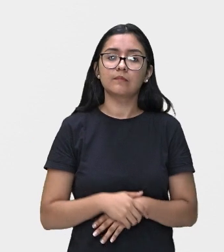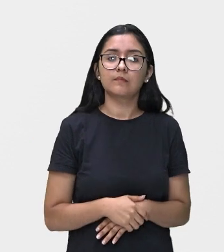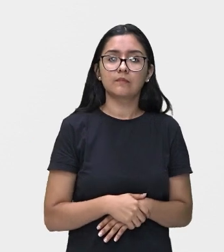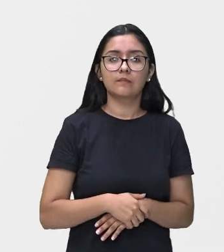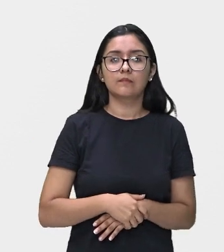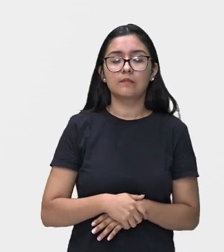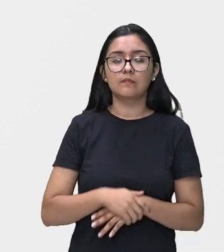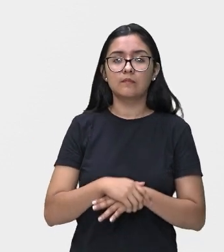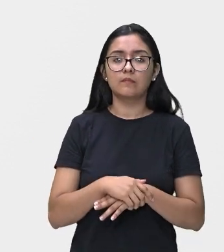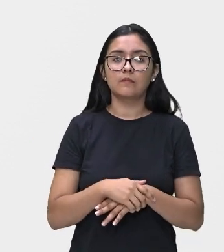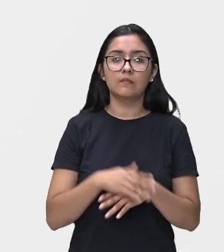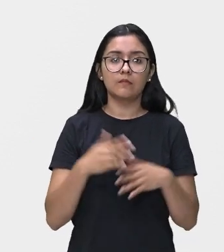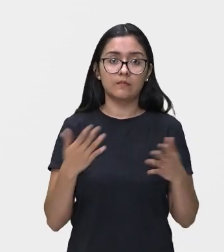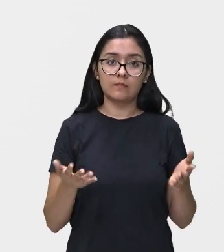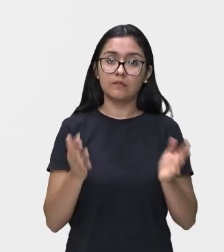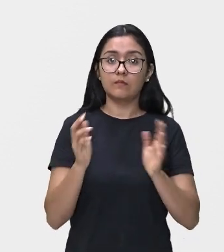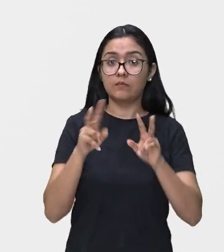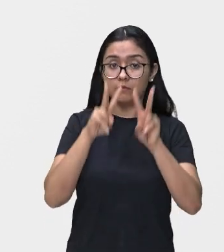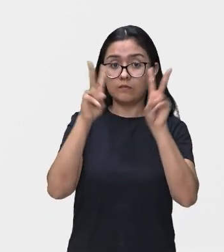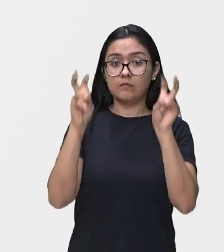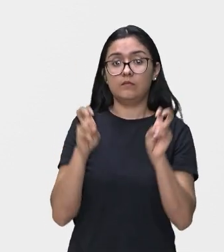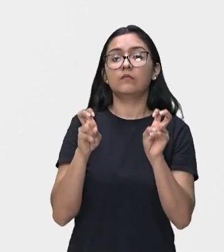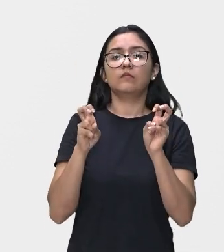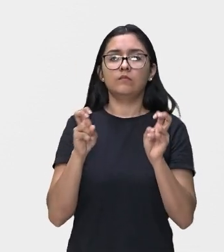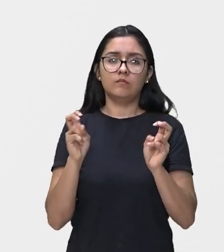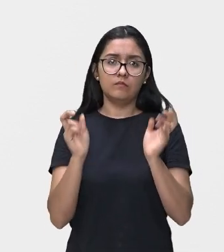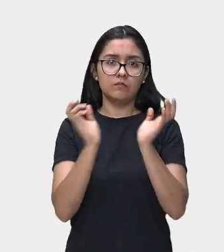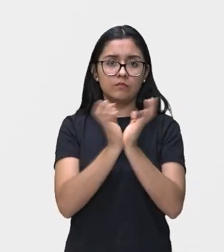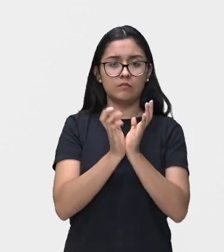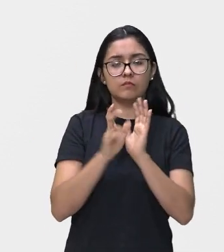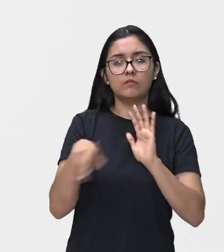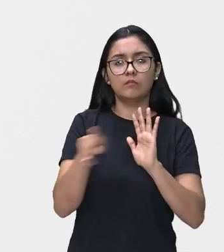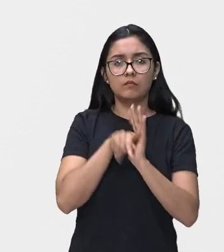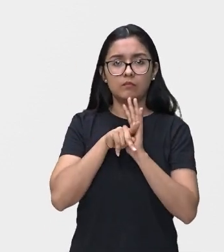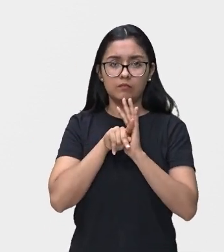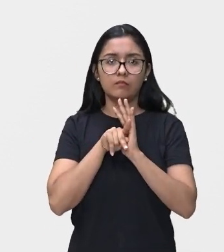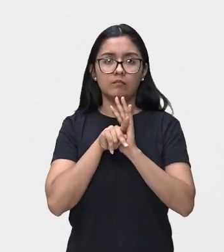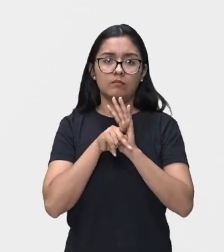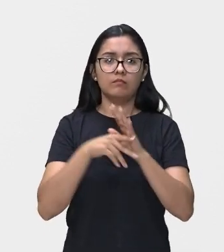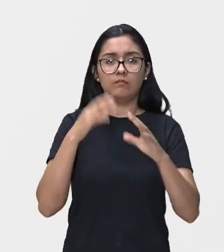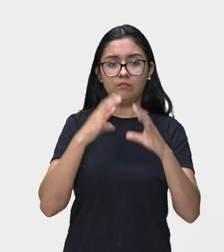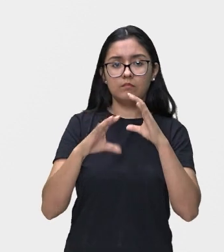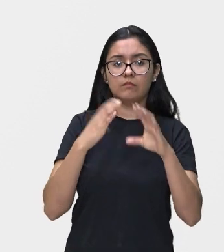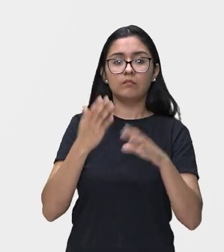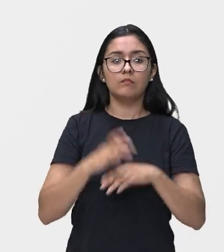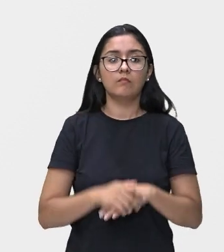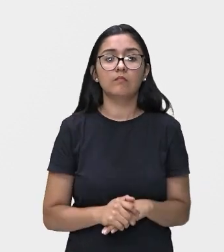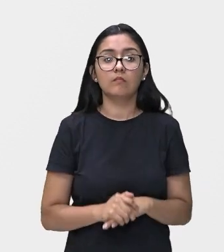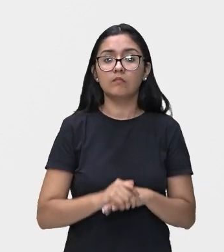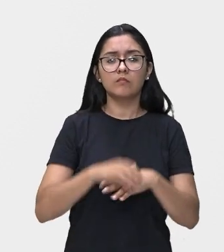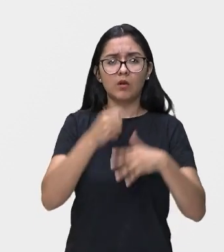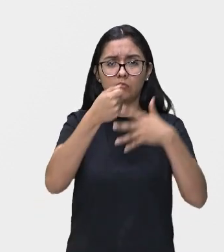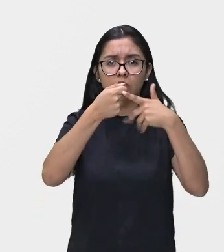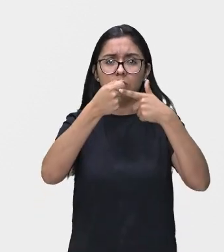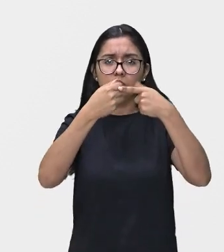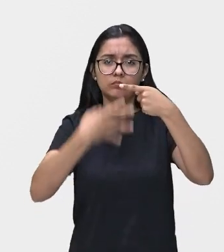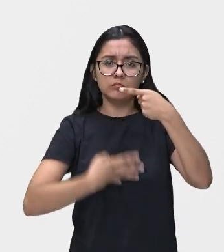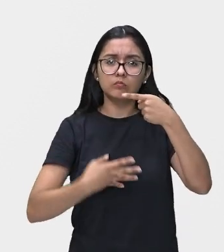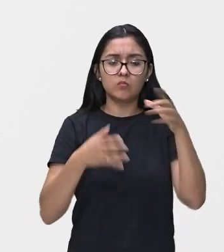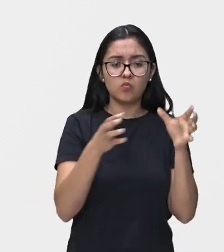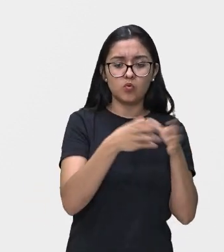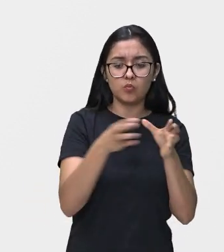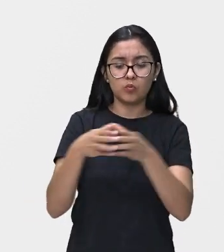aula é a nona, o objeto de conhecimento é elementos da linguagem e o detalhamento é classificação dos instrumentos